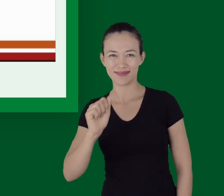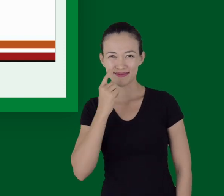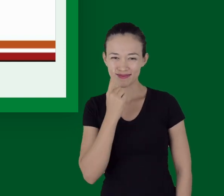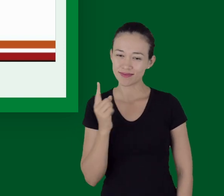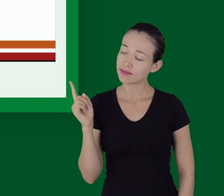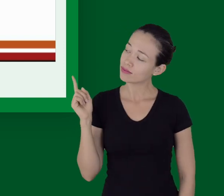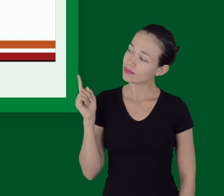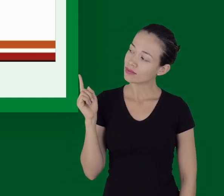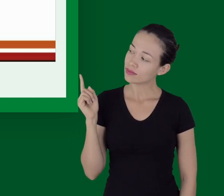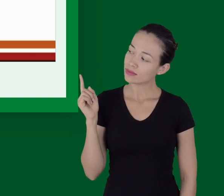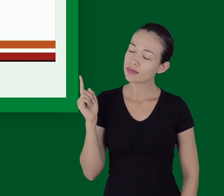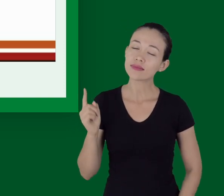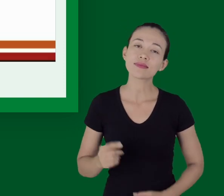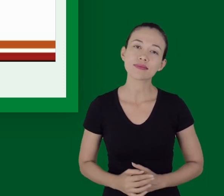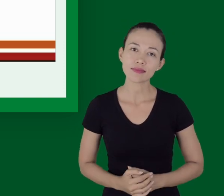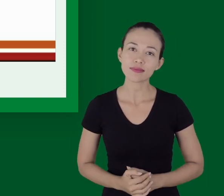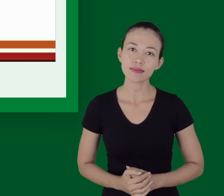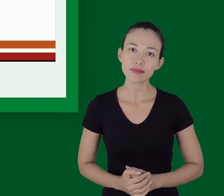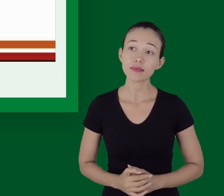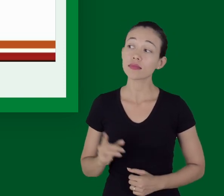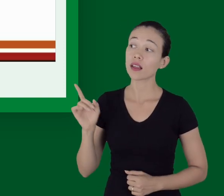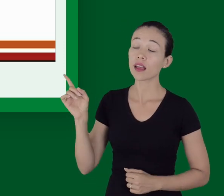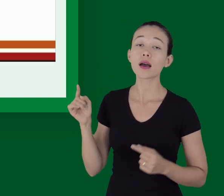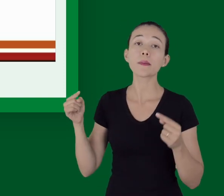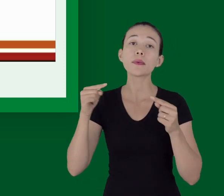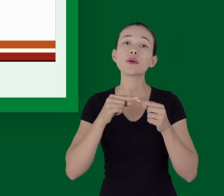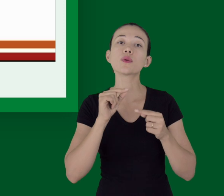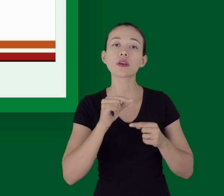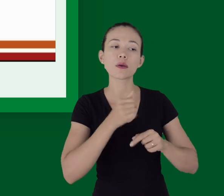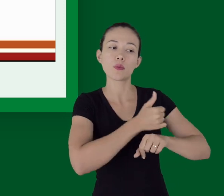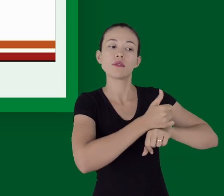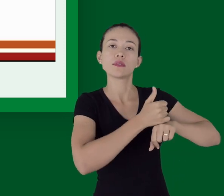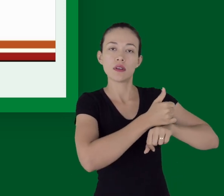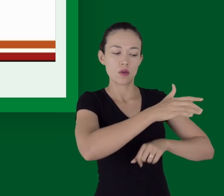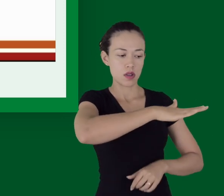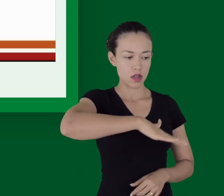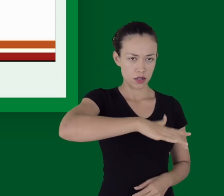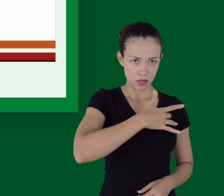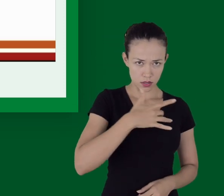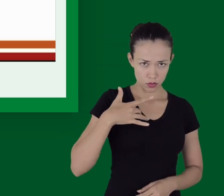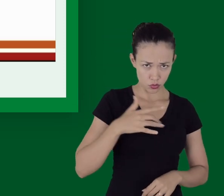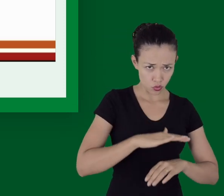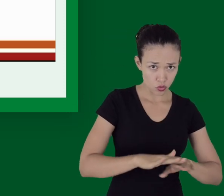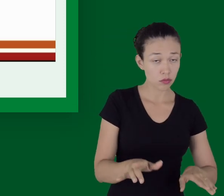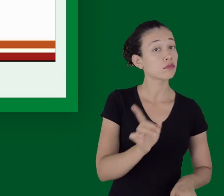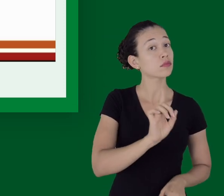automático. Ele foi feito para ser operado, inclusive, por pessoas leigas.